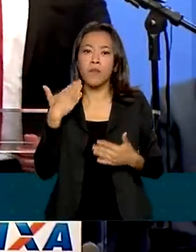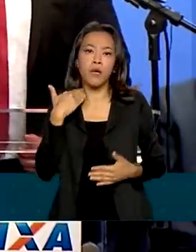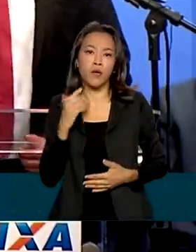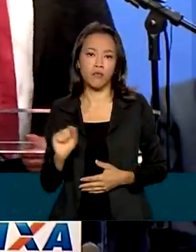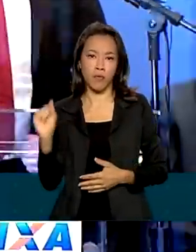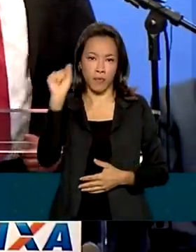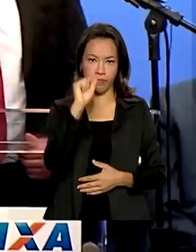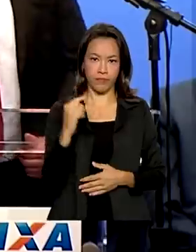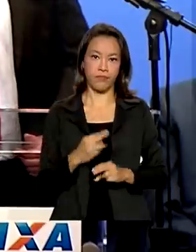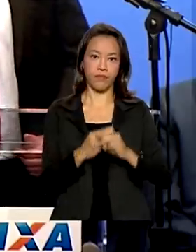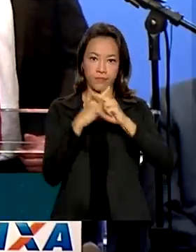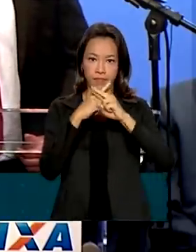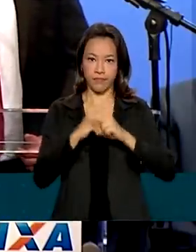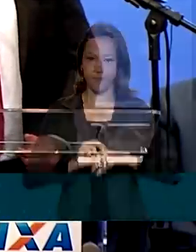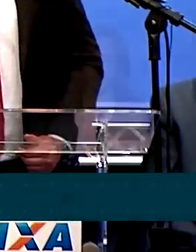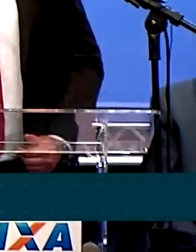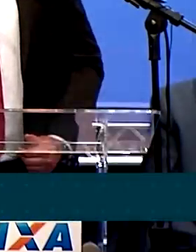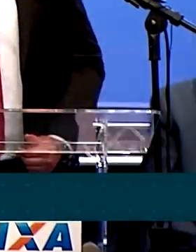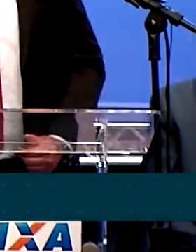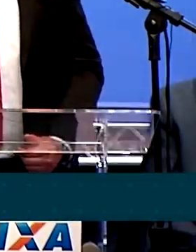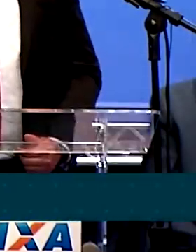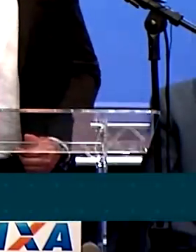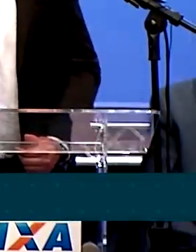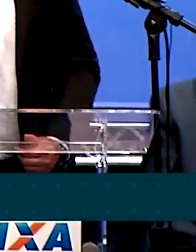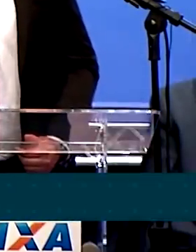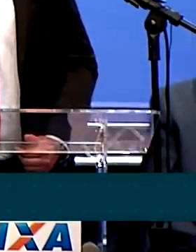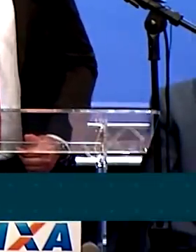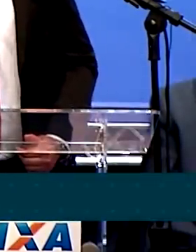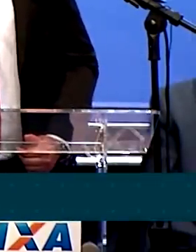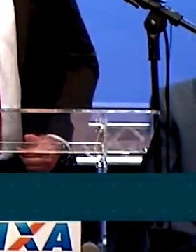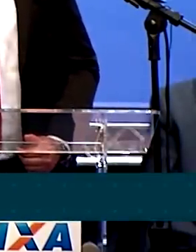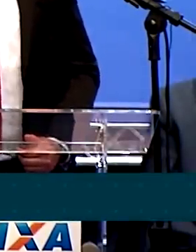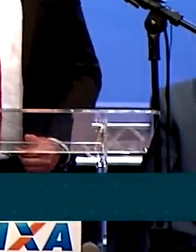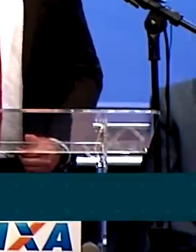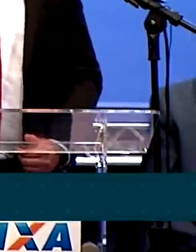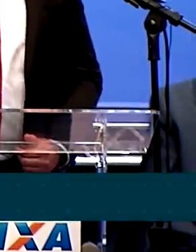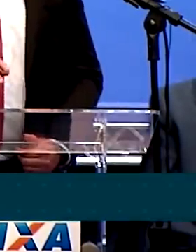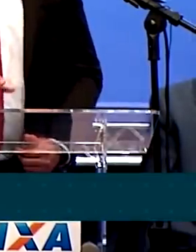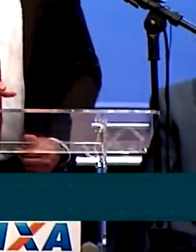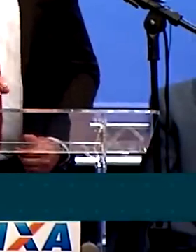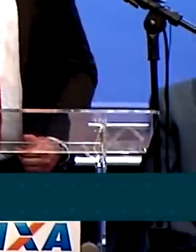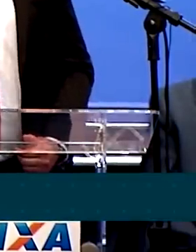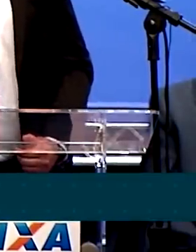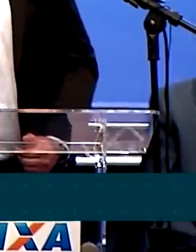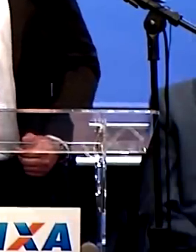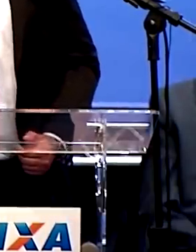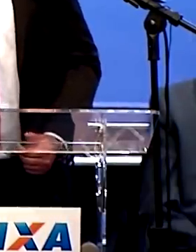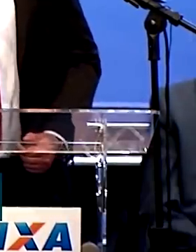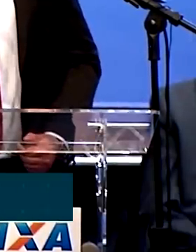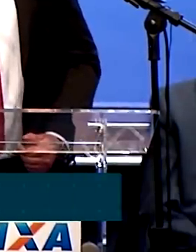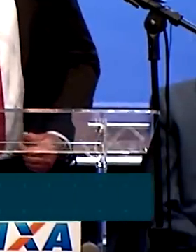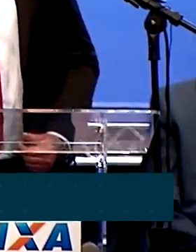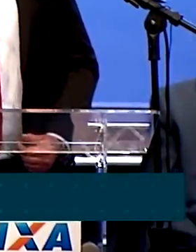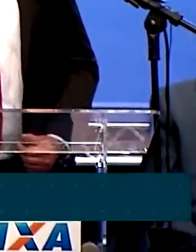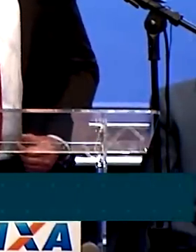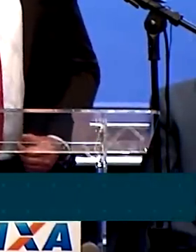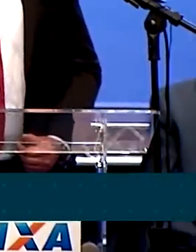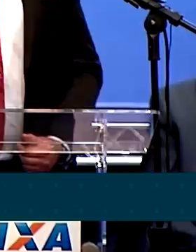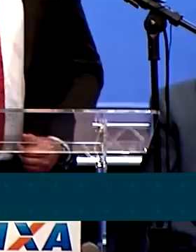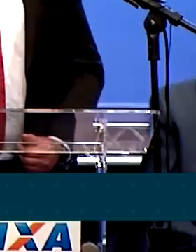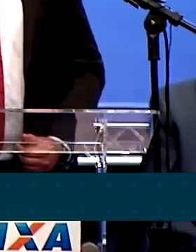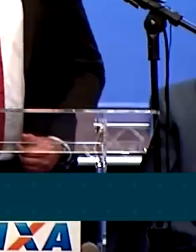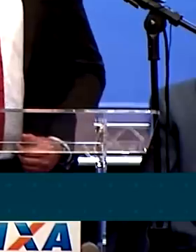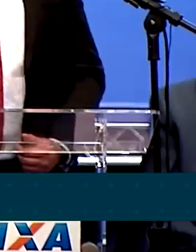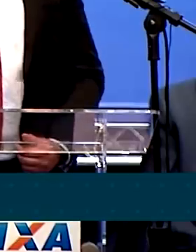A gente está atacando num braço só a digitalização, a desburocratização e a questão humana. O caminhoneiro vai ter